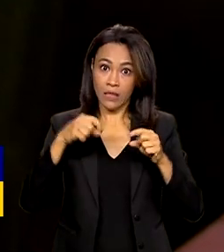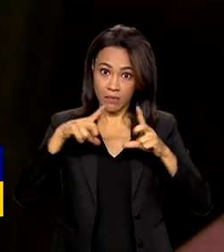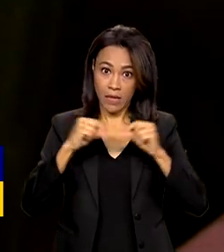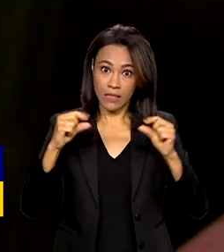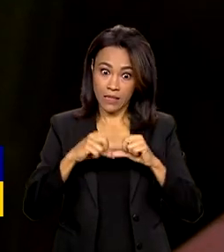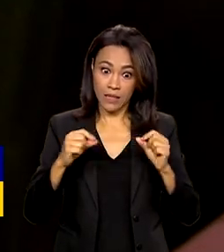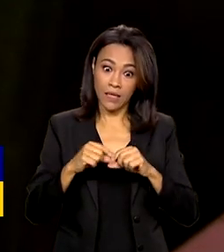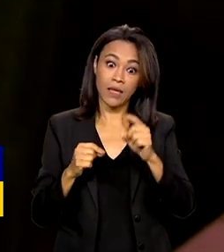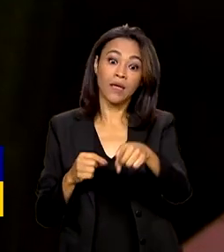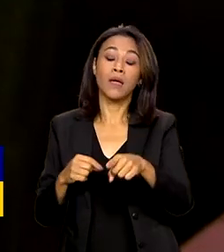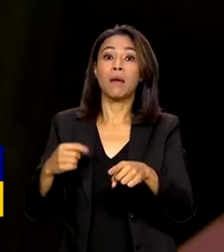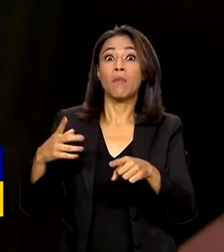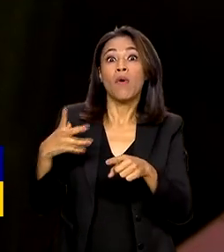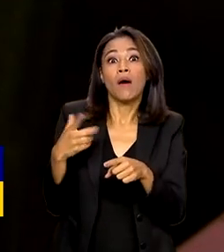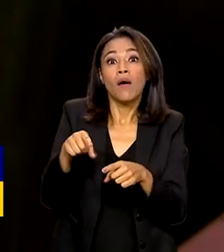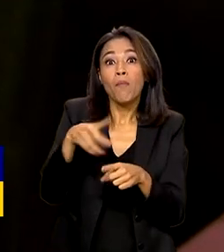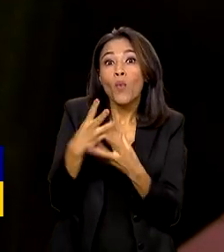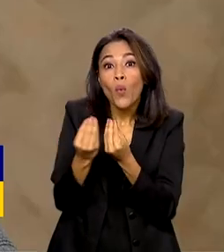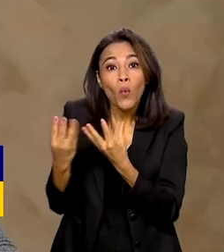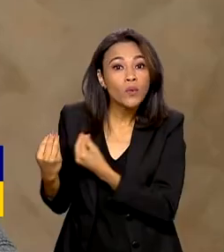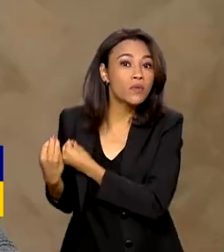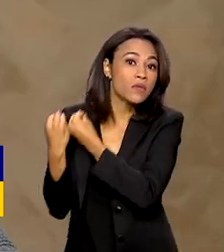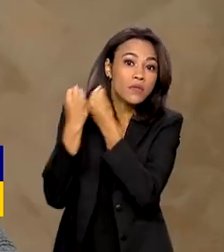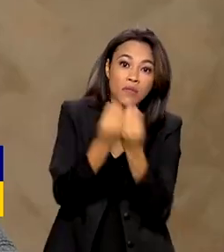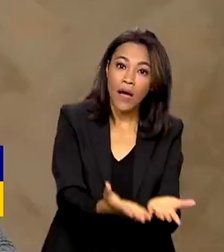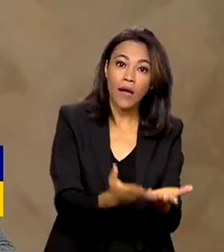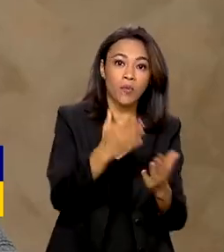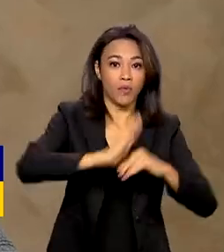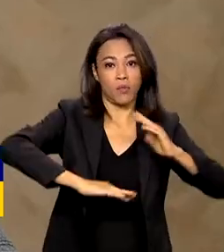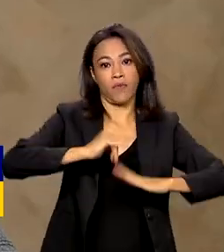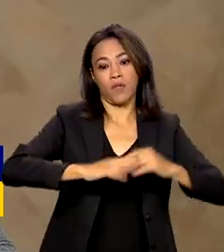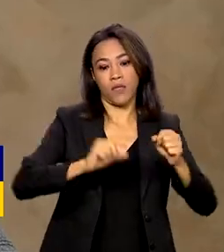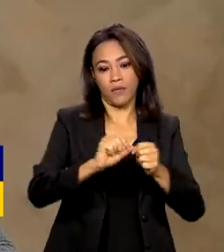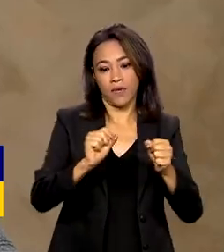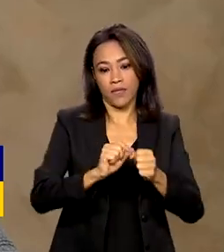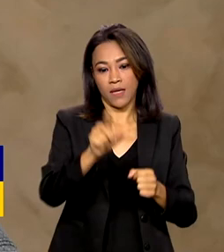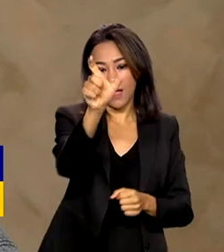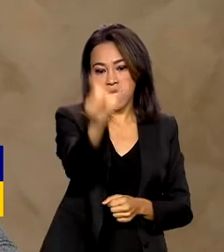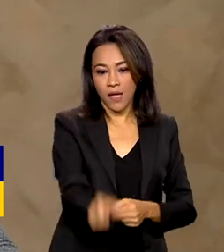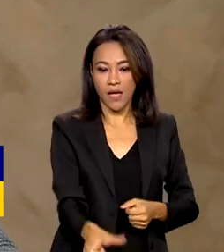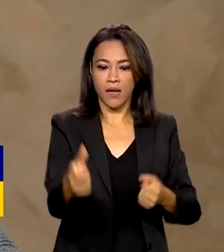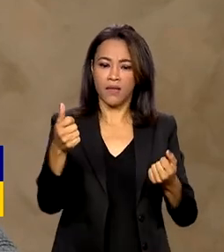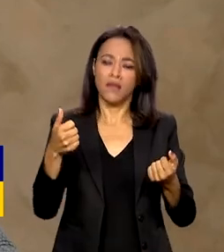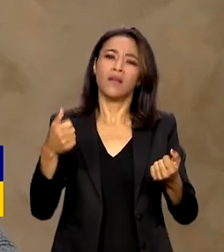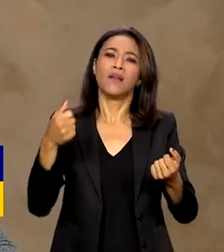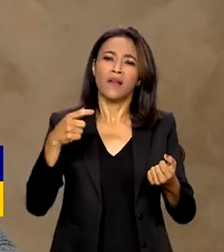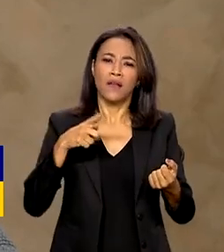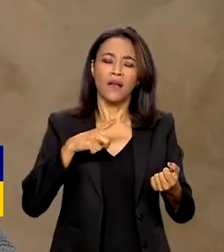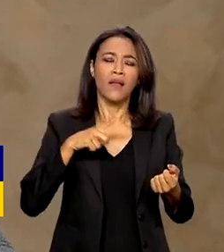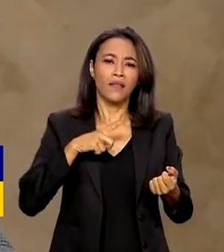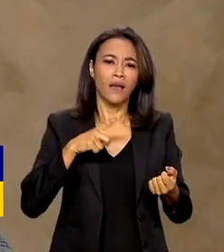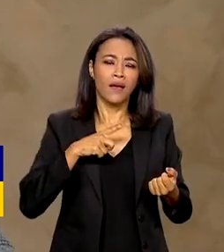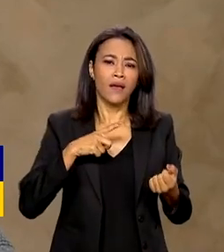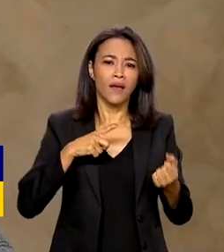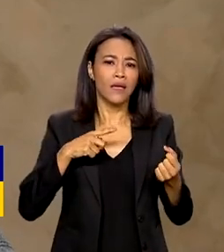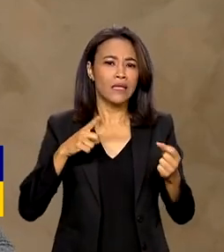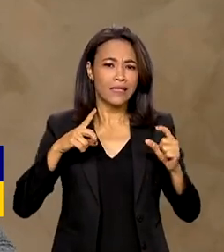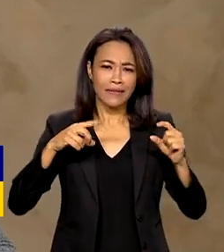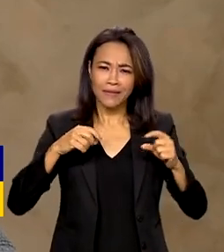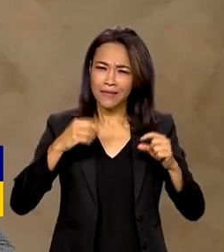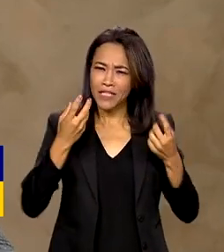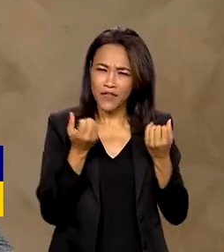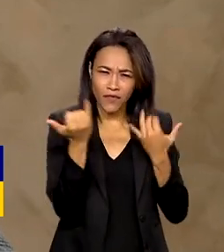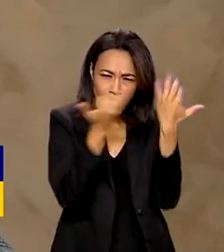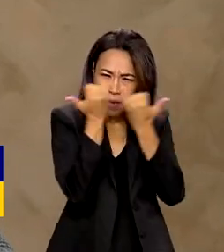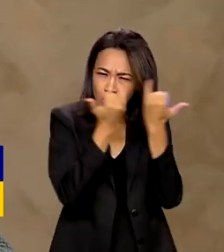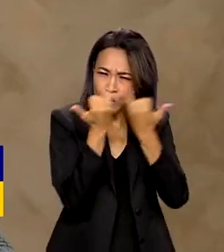deixaram a tarefa por conta dos profissionais. A declaração do imposto de renda ainda é uma declaração complexa, né? Porque você tem que declarar uma série